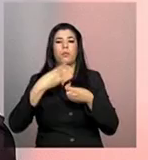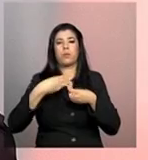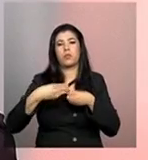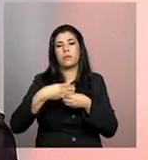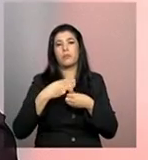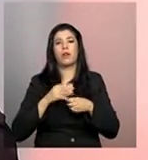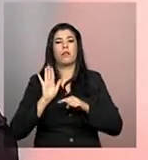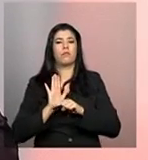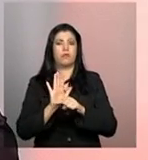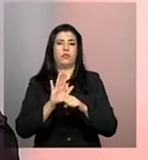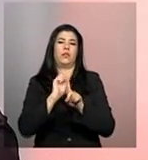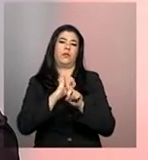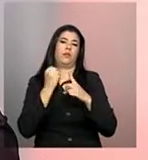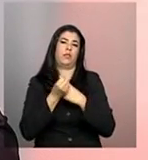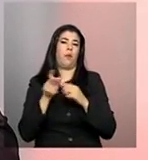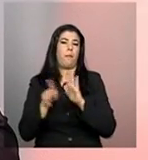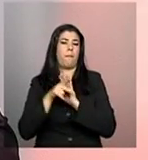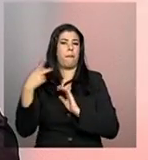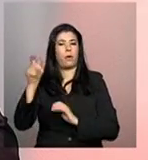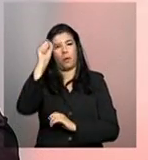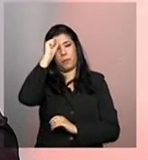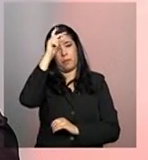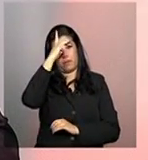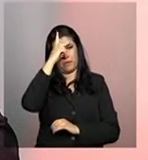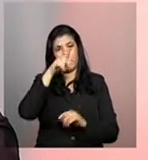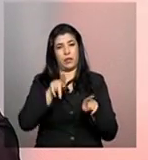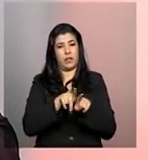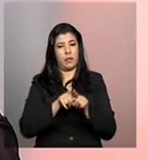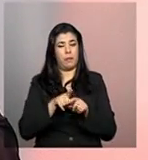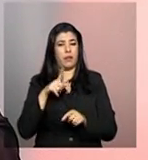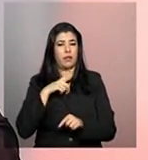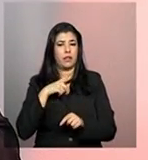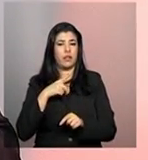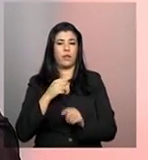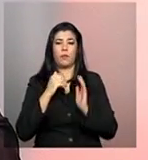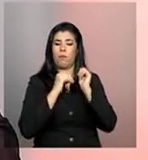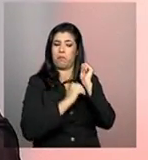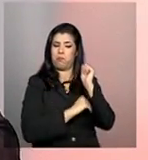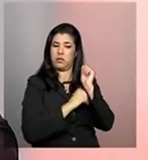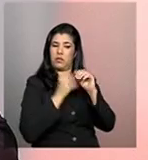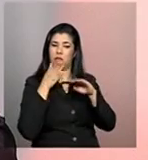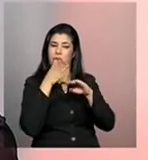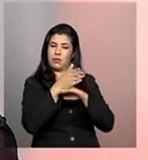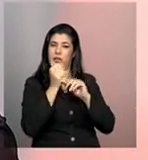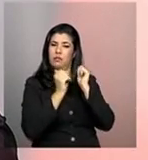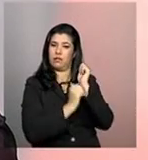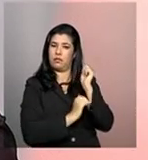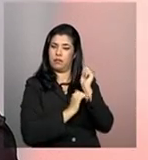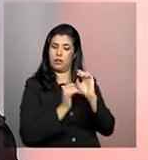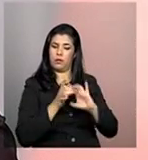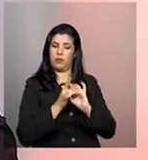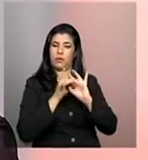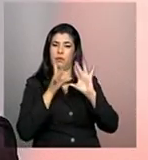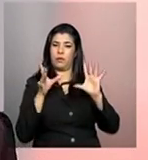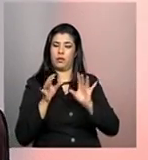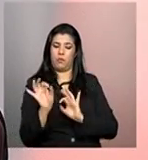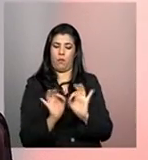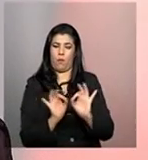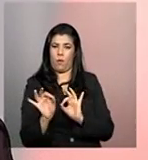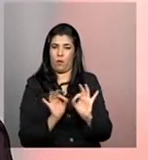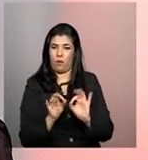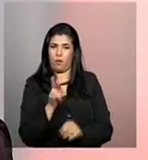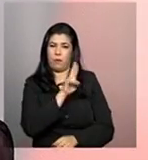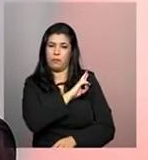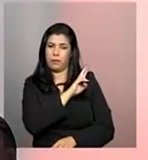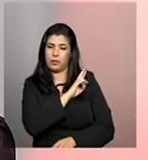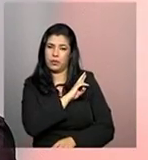Social lá da Prefeitura. Ele é feito por meio de uma senha, que a gente disponibiliza para o órgão gestor, o órgão pode